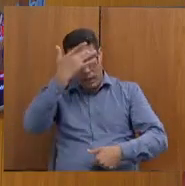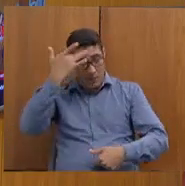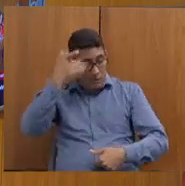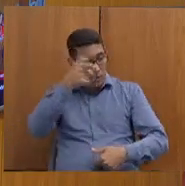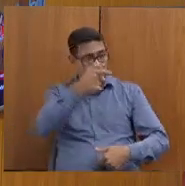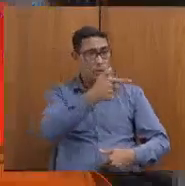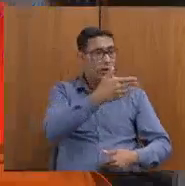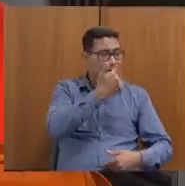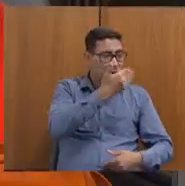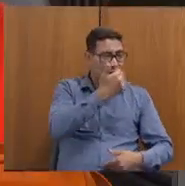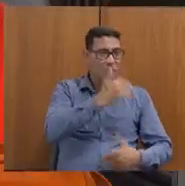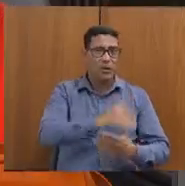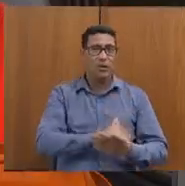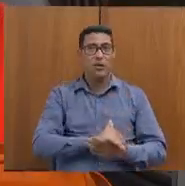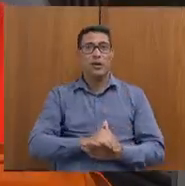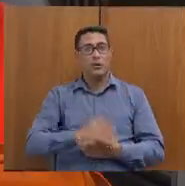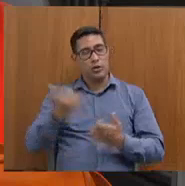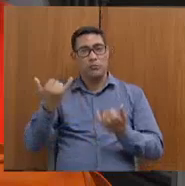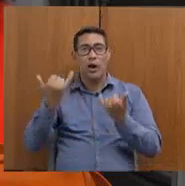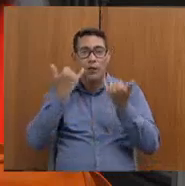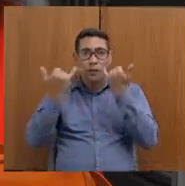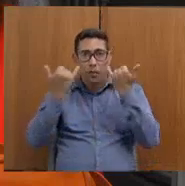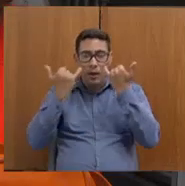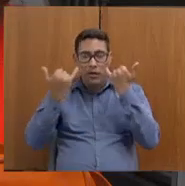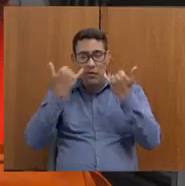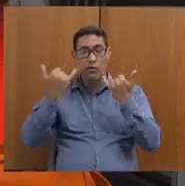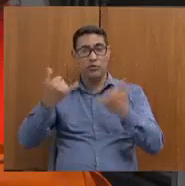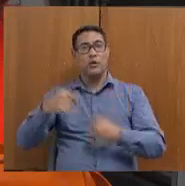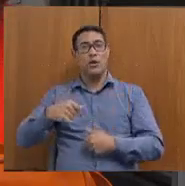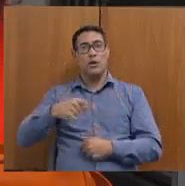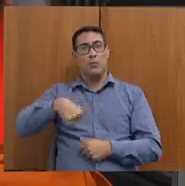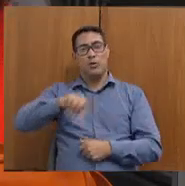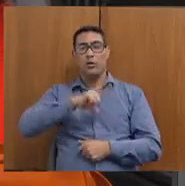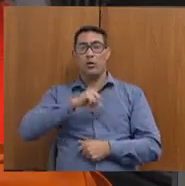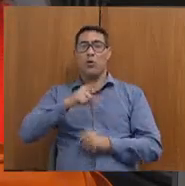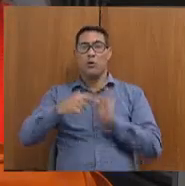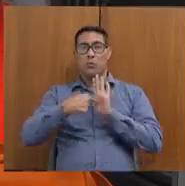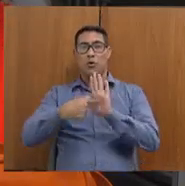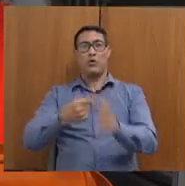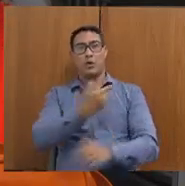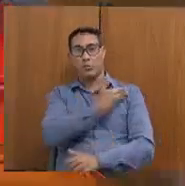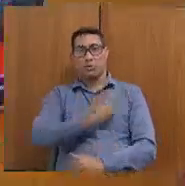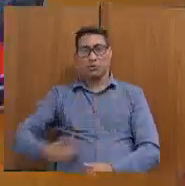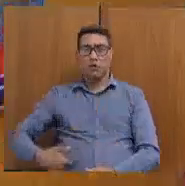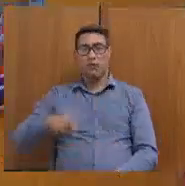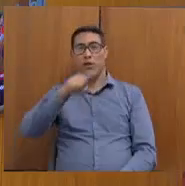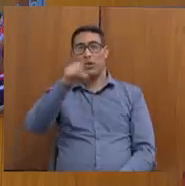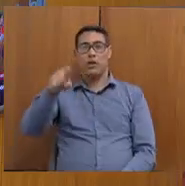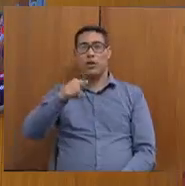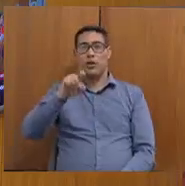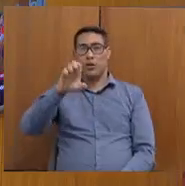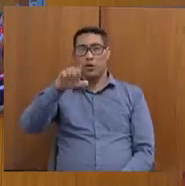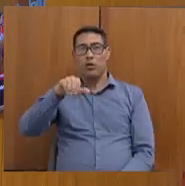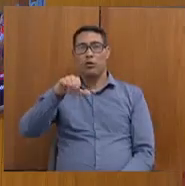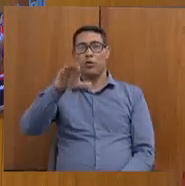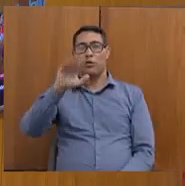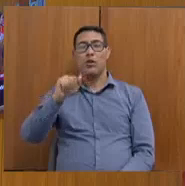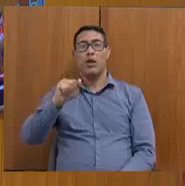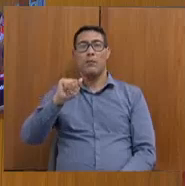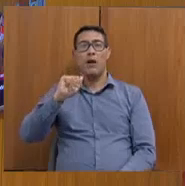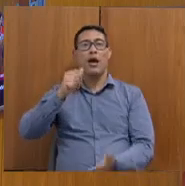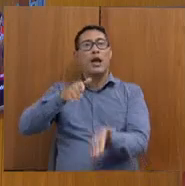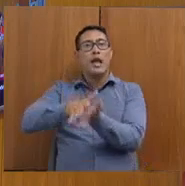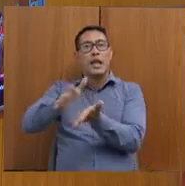informação que foi passada pelo bloco para nós, mostra que o governo Zema gastou o dobro em buffet de luxo,